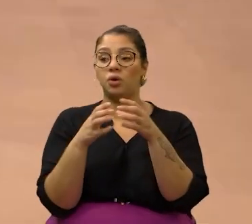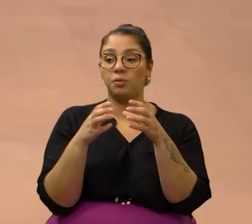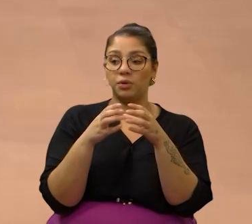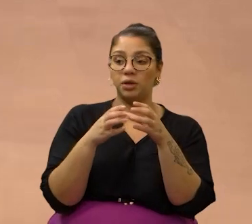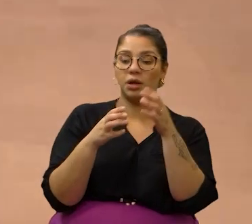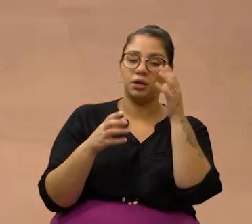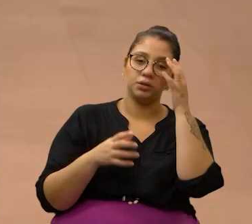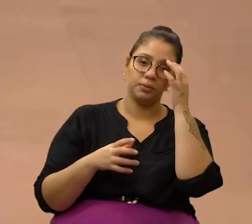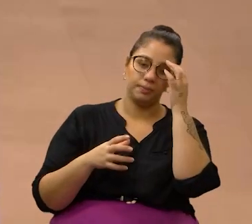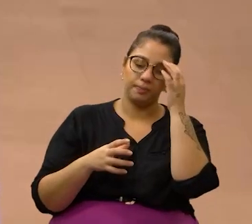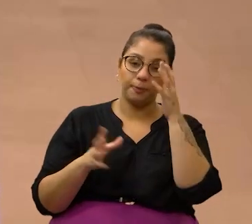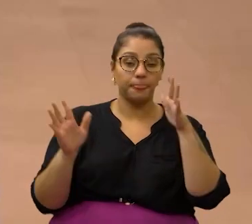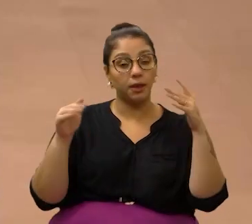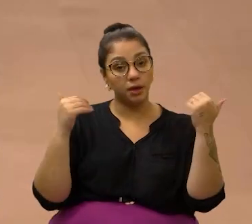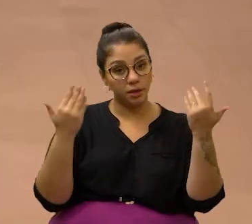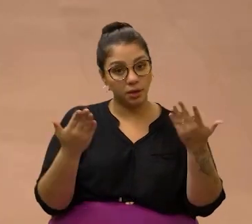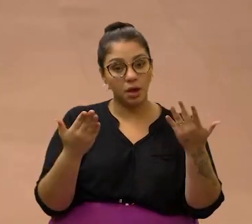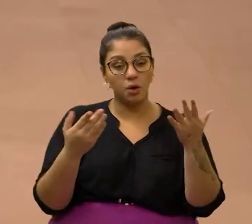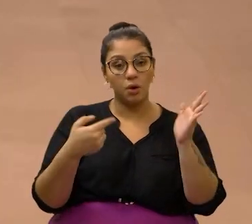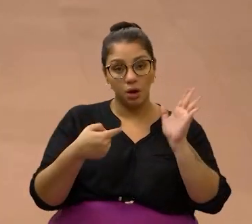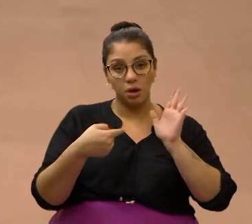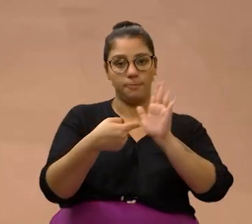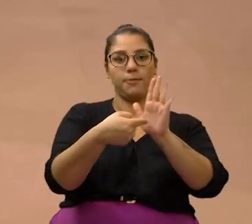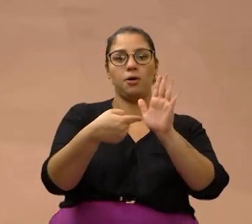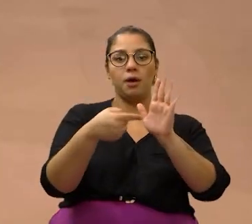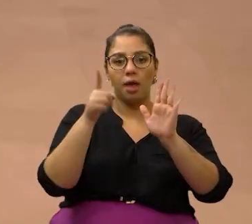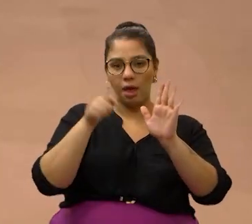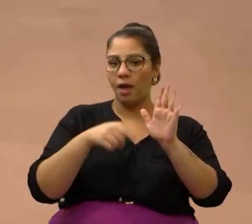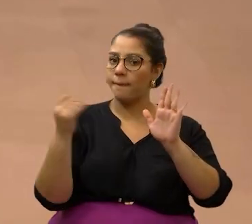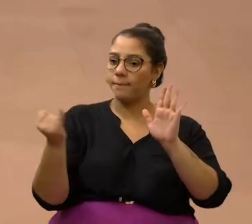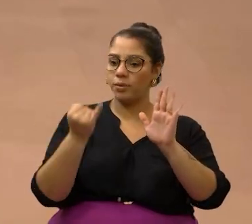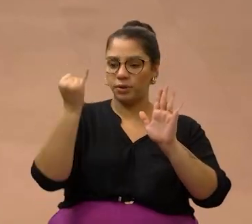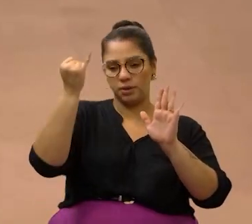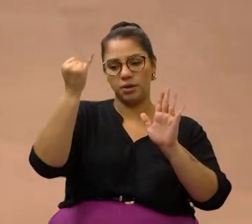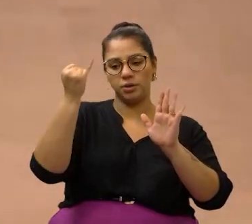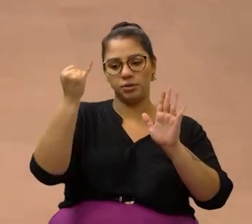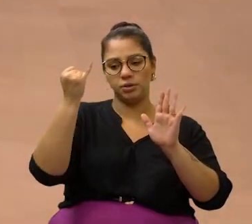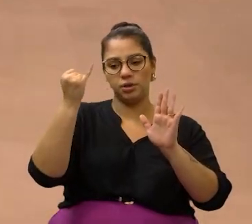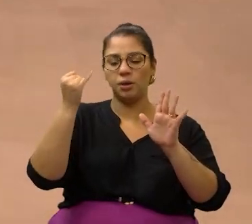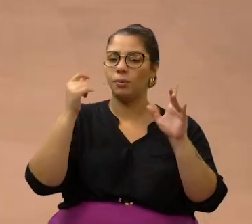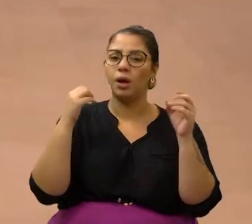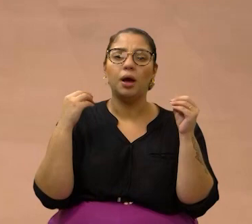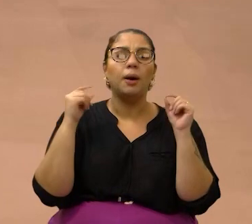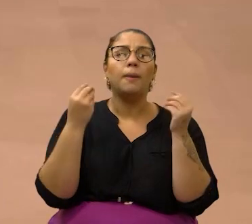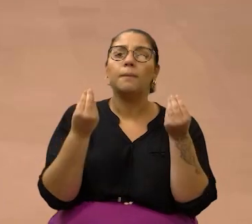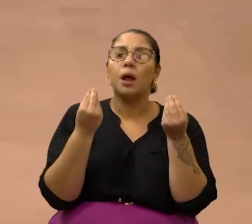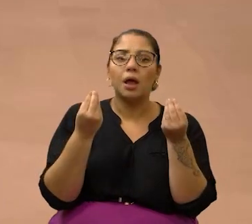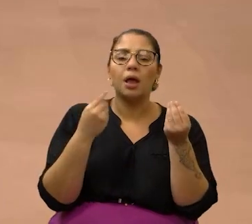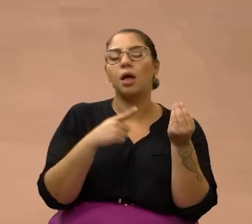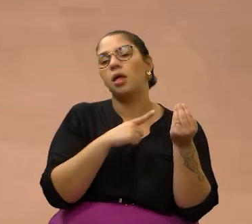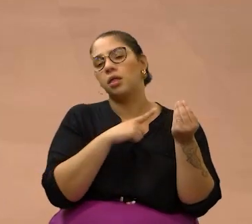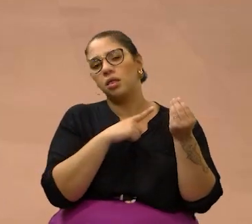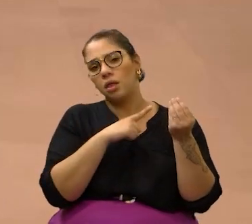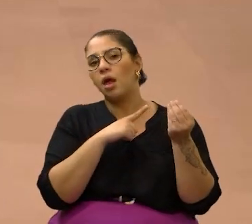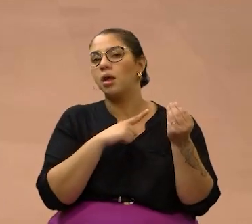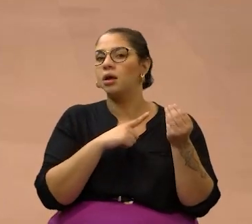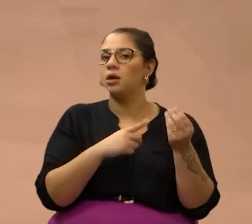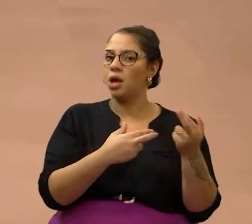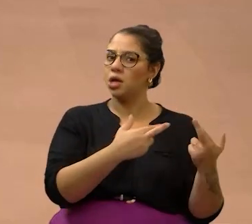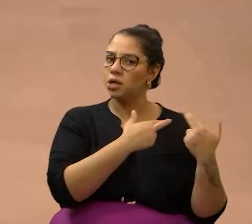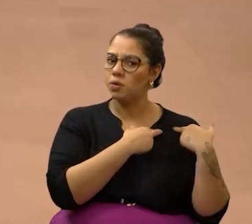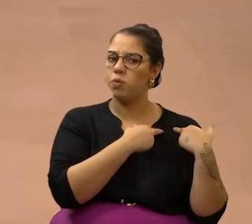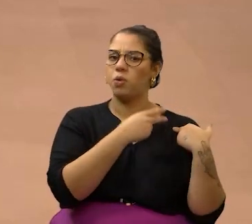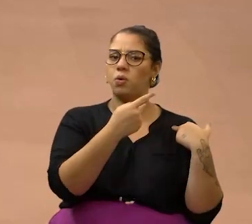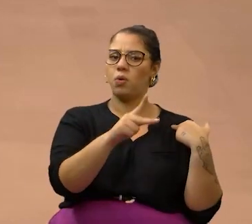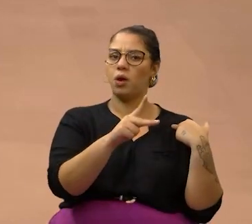comunidade. Então, a notificação desses casos é muito importante para que tenha punição